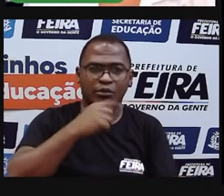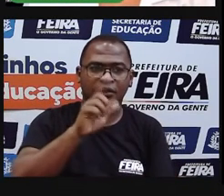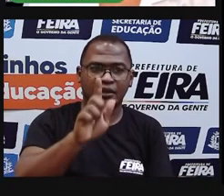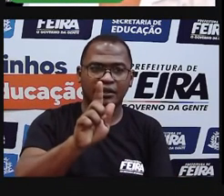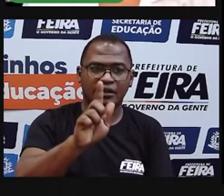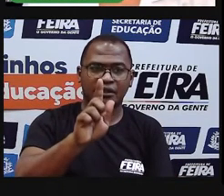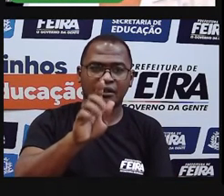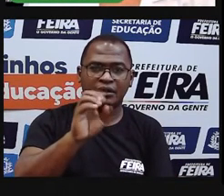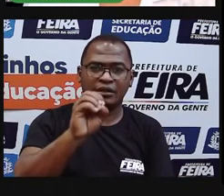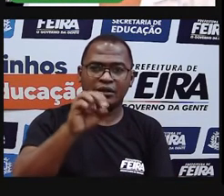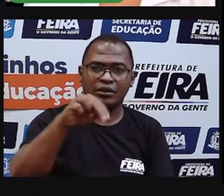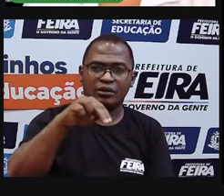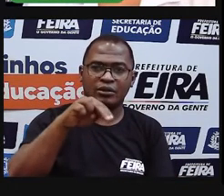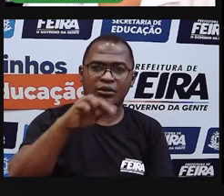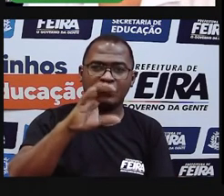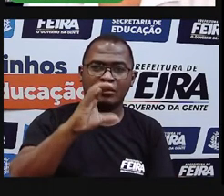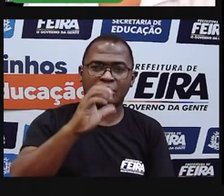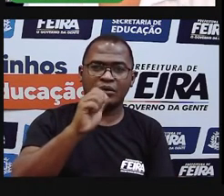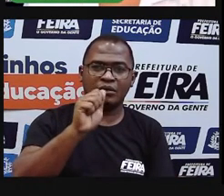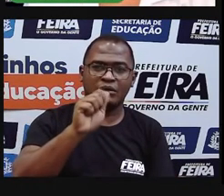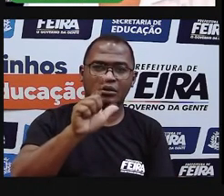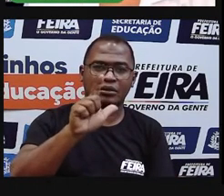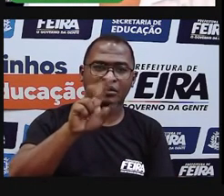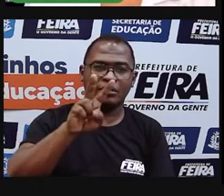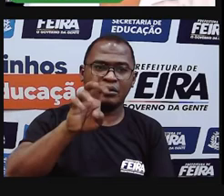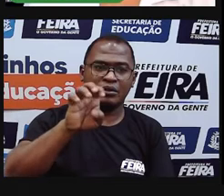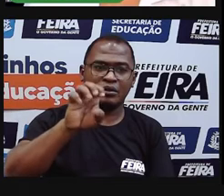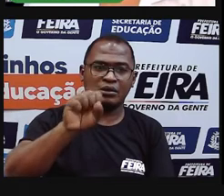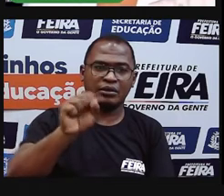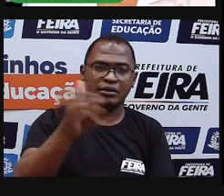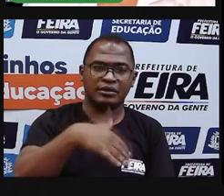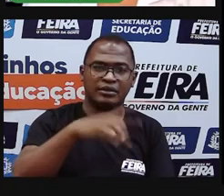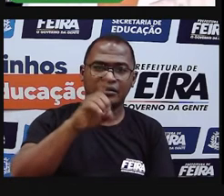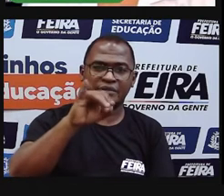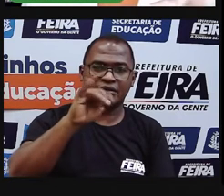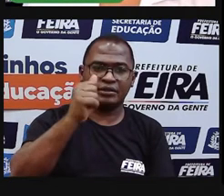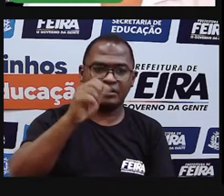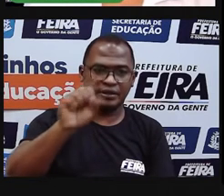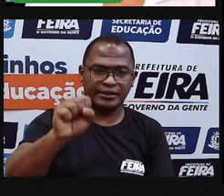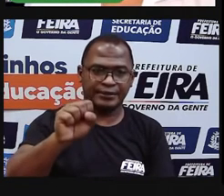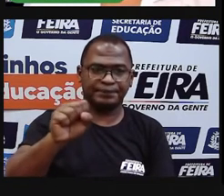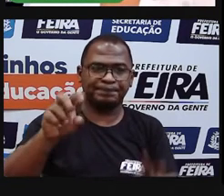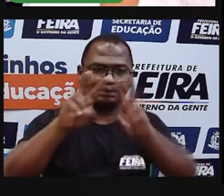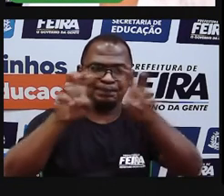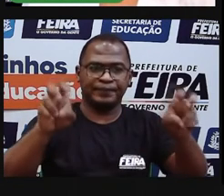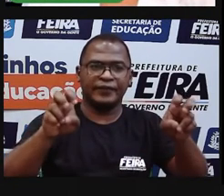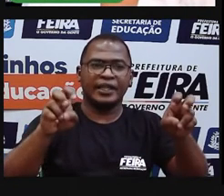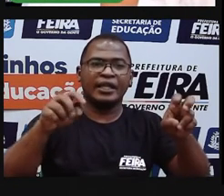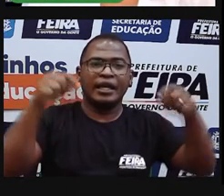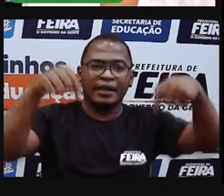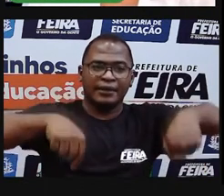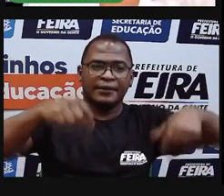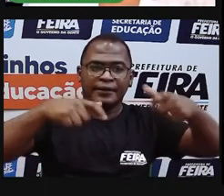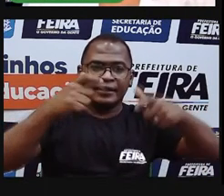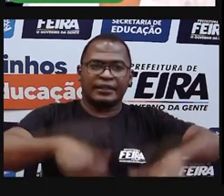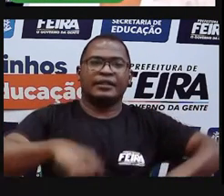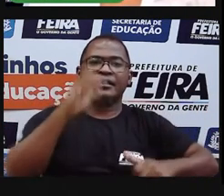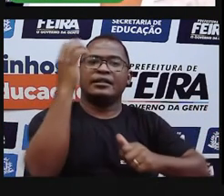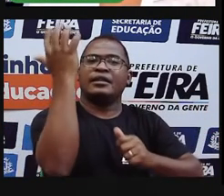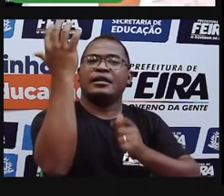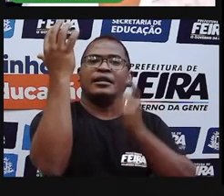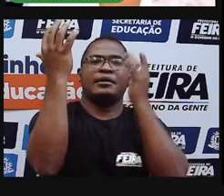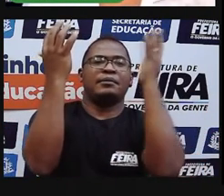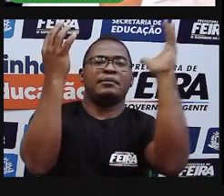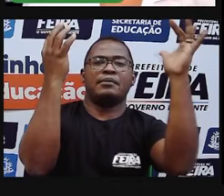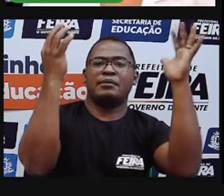Minha terra tem palmeiras, onde canta o sabiá. As aves que aqui gorjeiam não